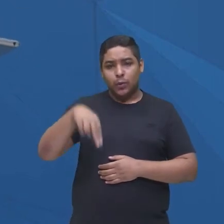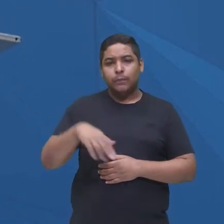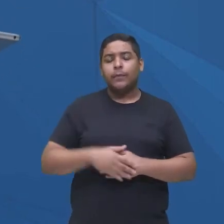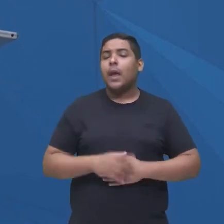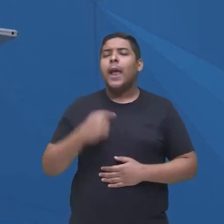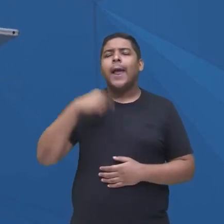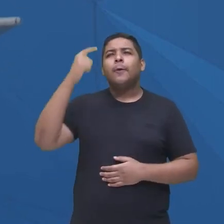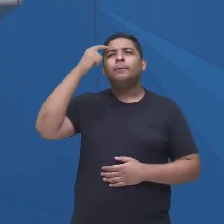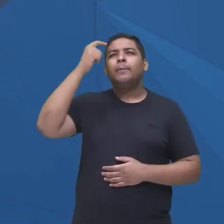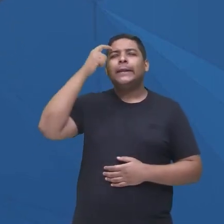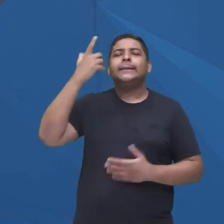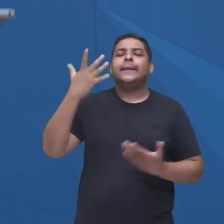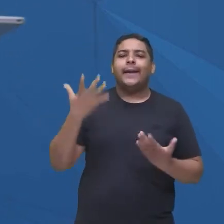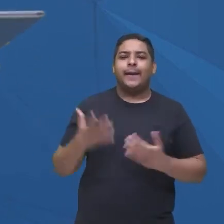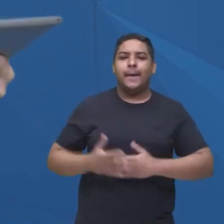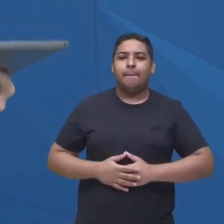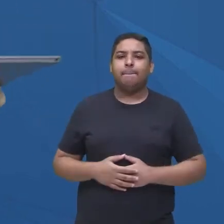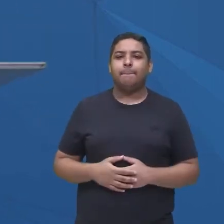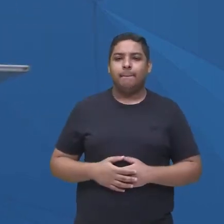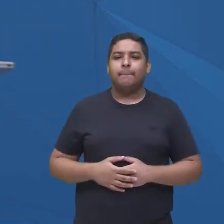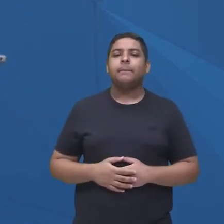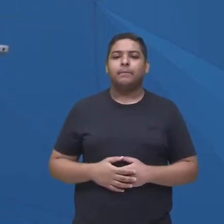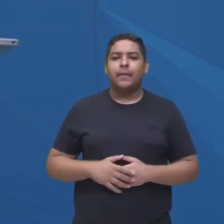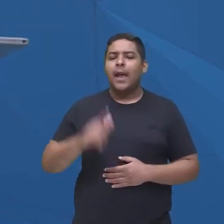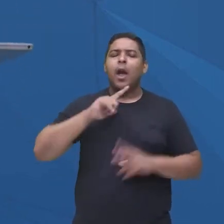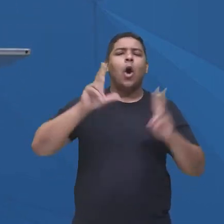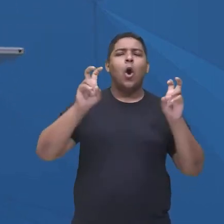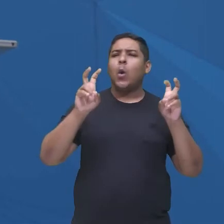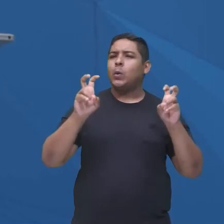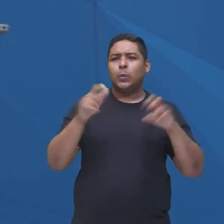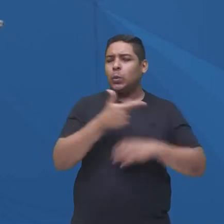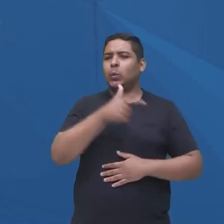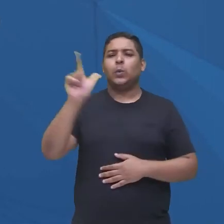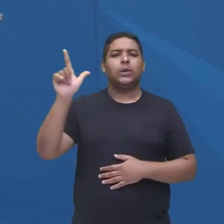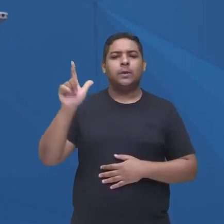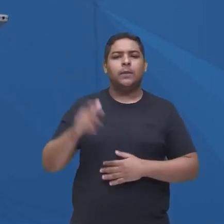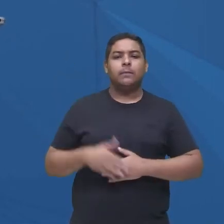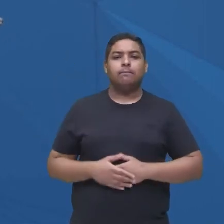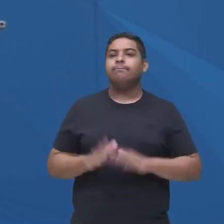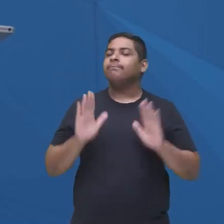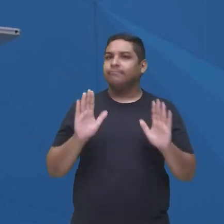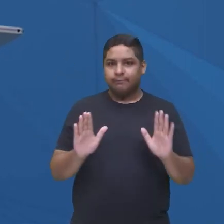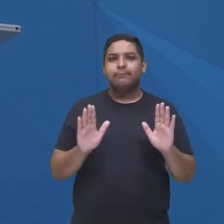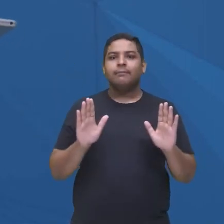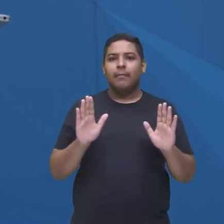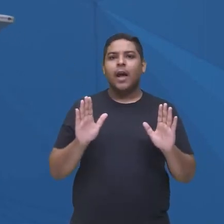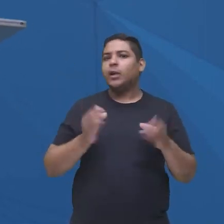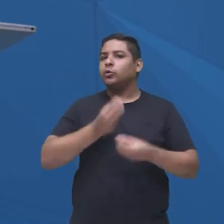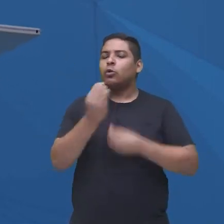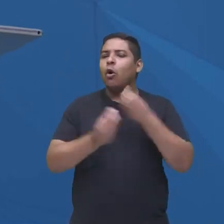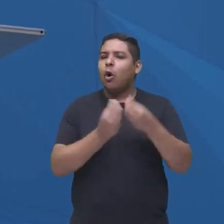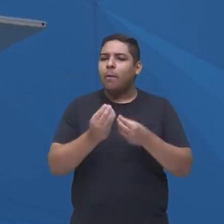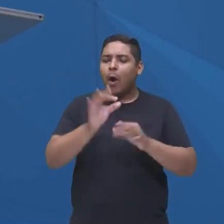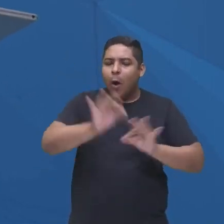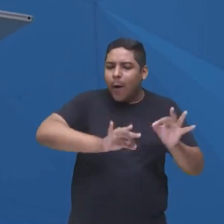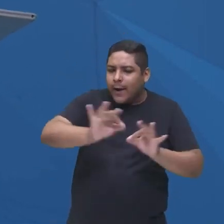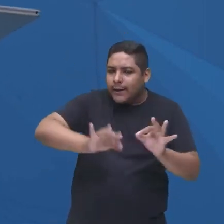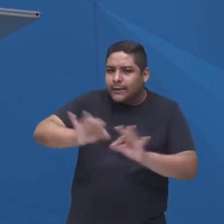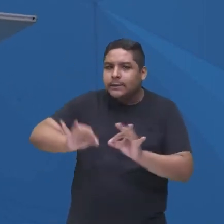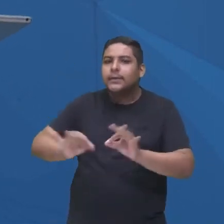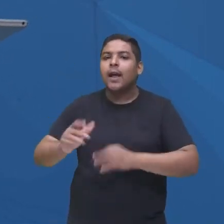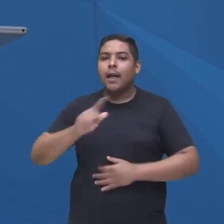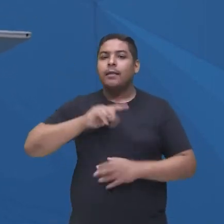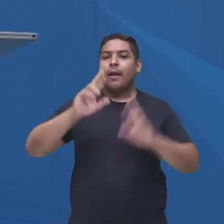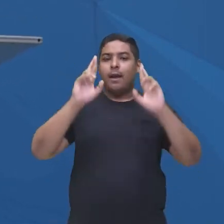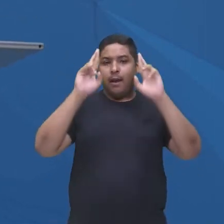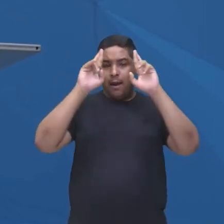série, é, que trouxesse outra temática, outra coisa assim, mas na maneira como ela é construída de um modo geral, né, respeitando-se